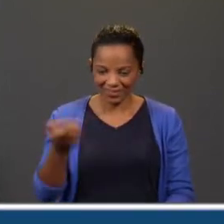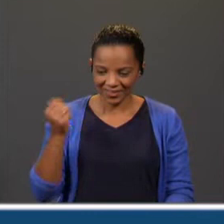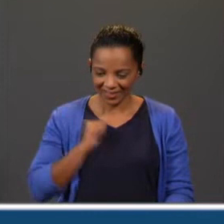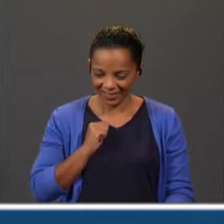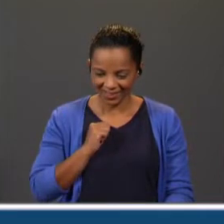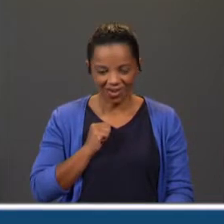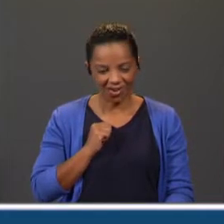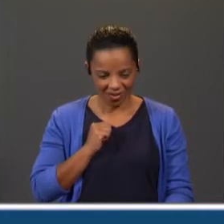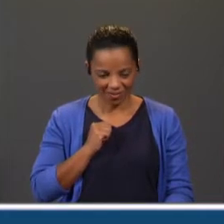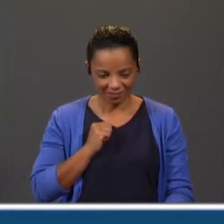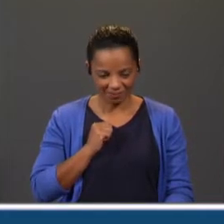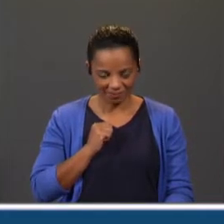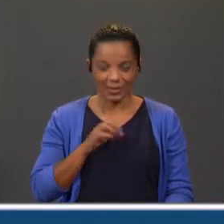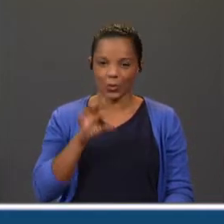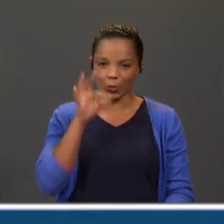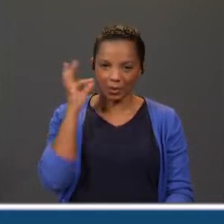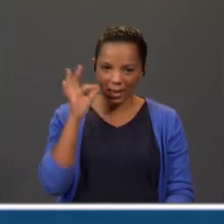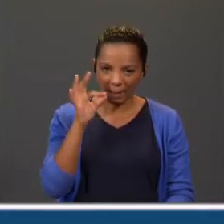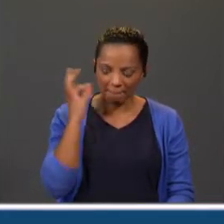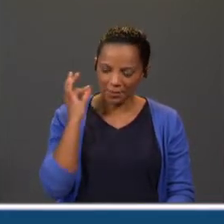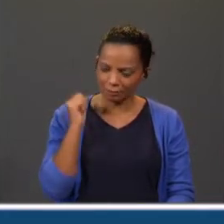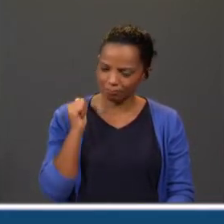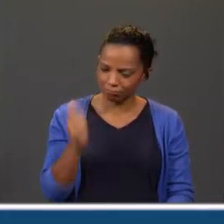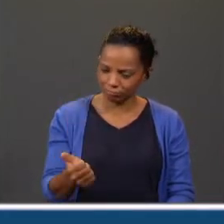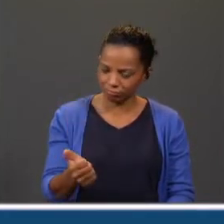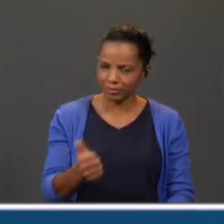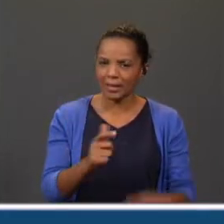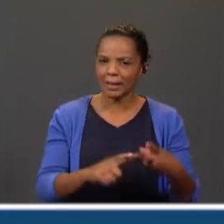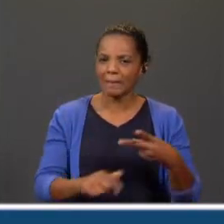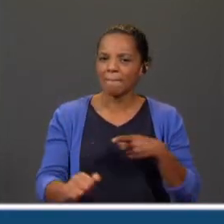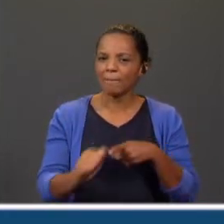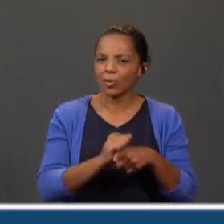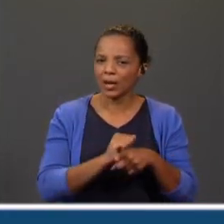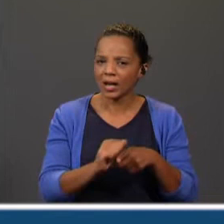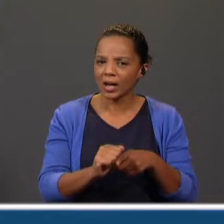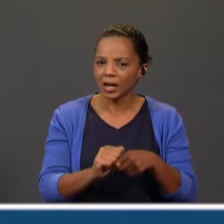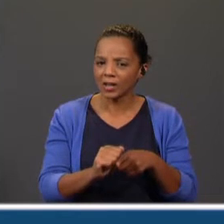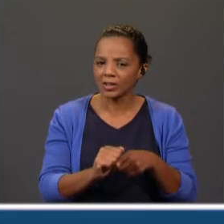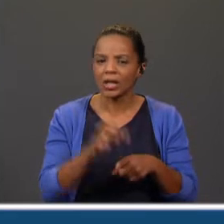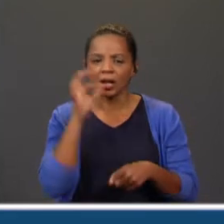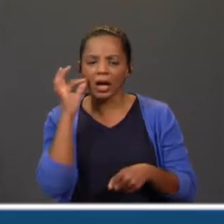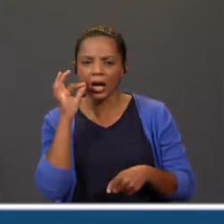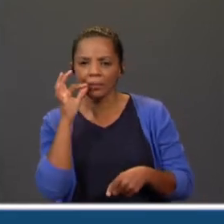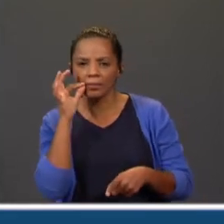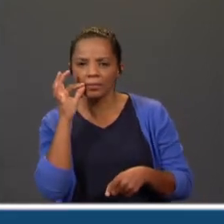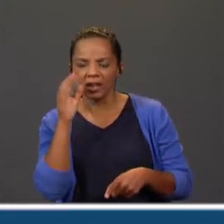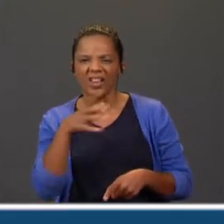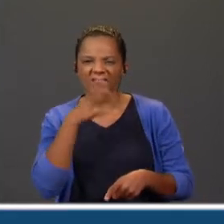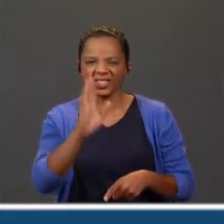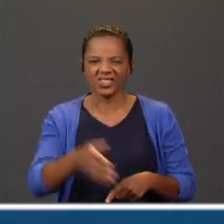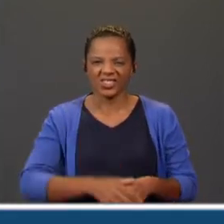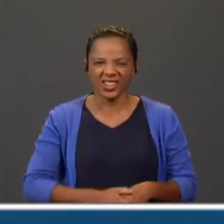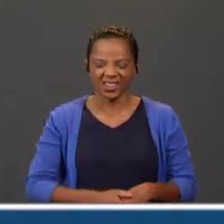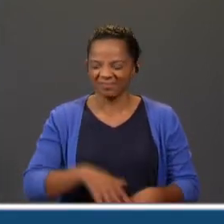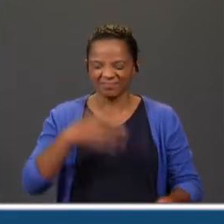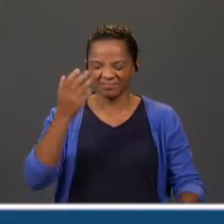Ora, o lápis, muito bem. A borracha, o lápis. O lápis, eu já tinha dito,